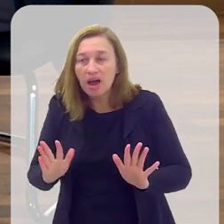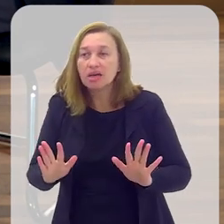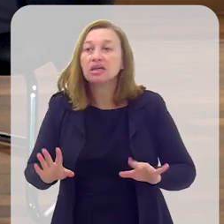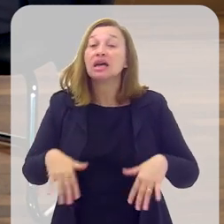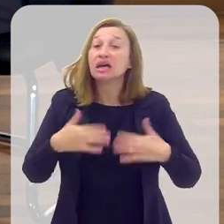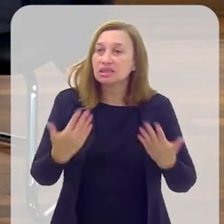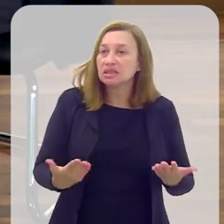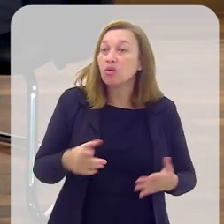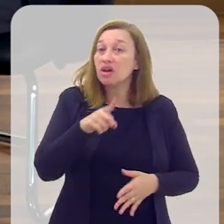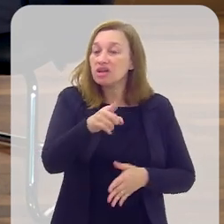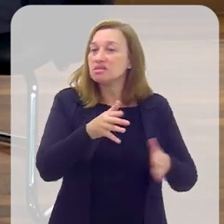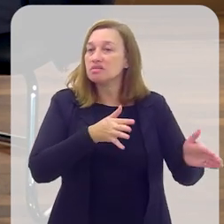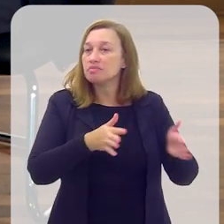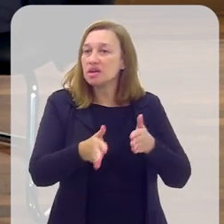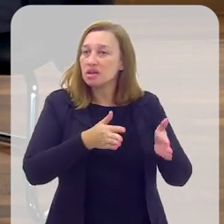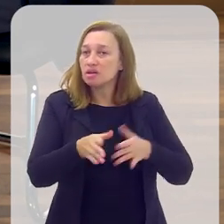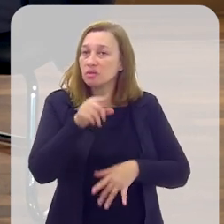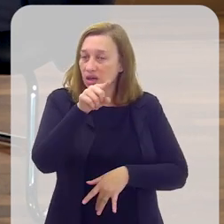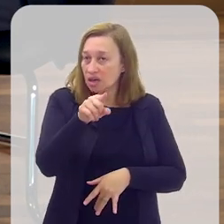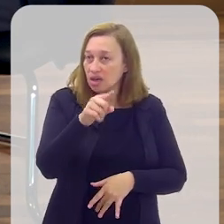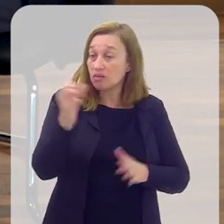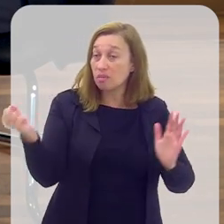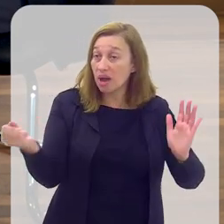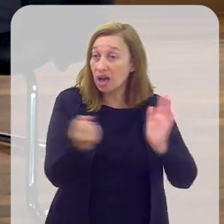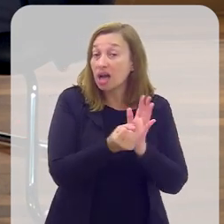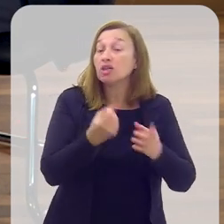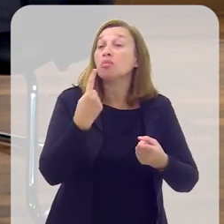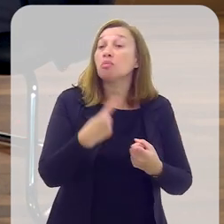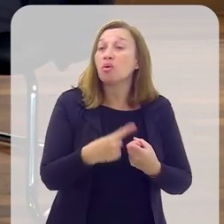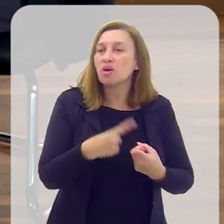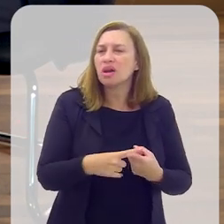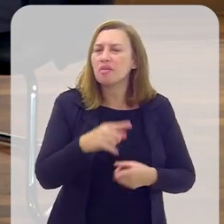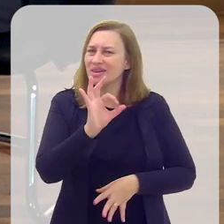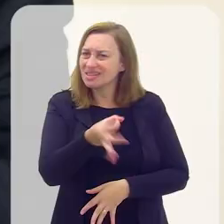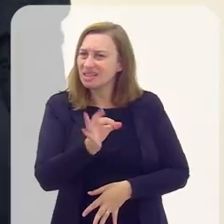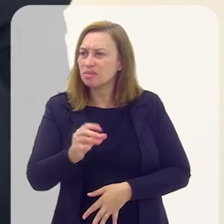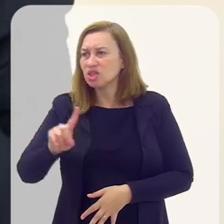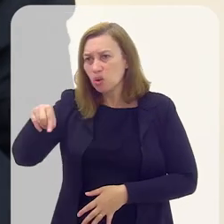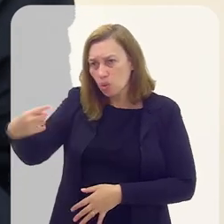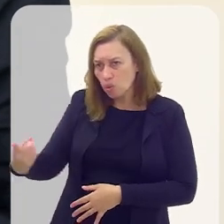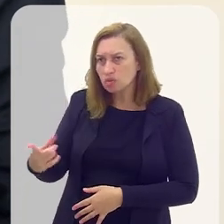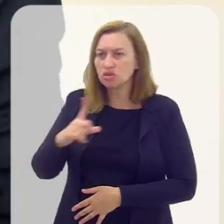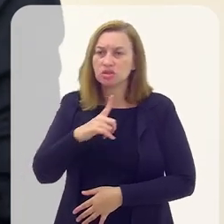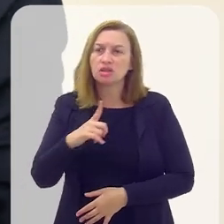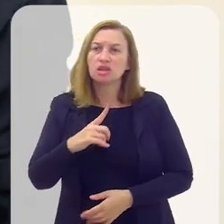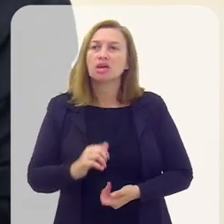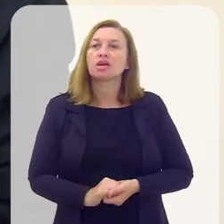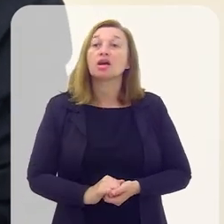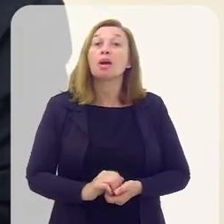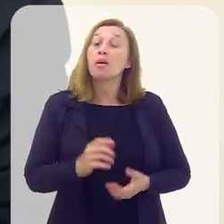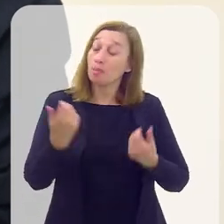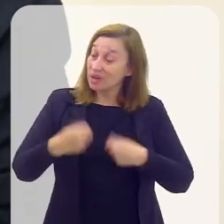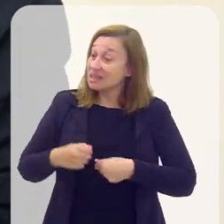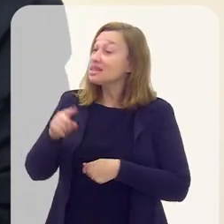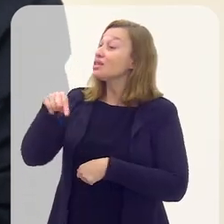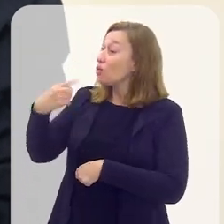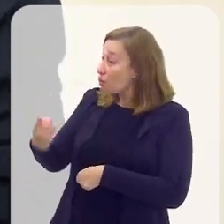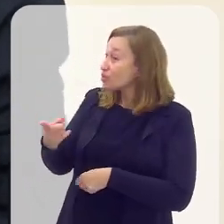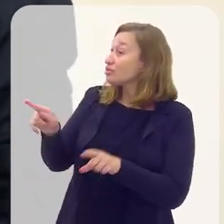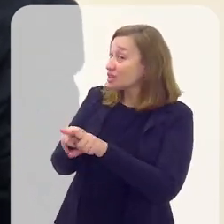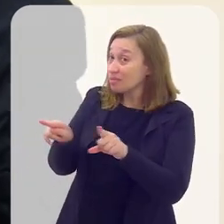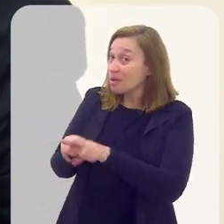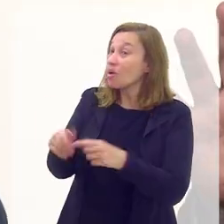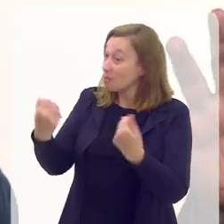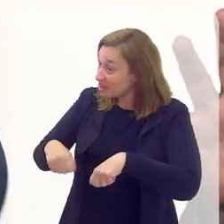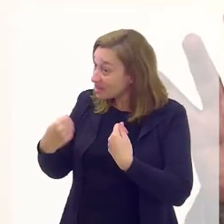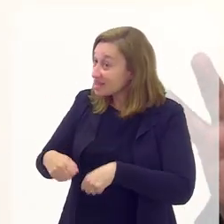suspendesse a tortura. Então, esse episódio é um episódio marcante, mas é evidente que existem outros. Mas eu preciso desses outros